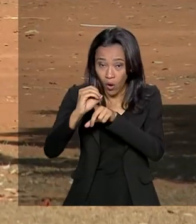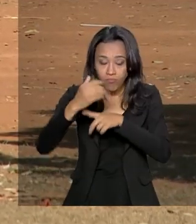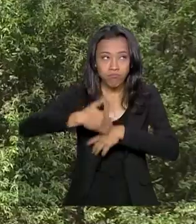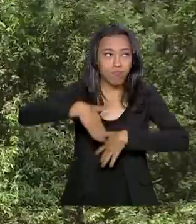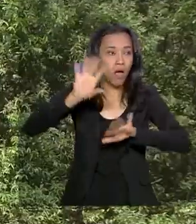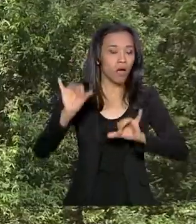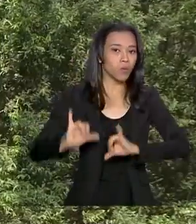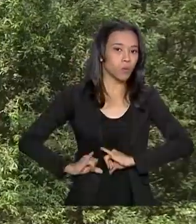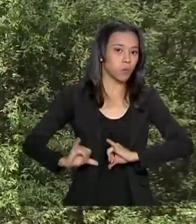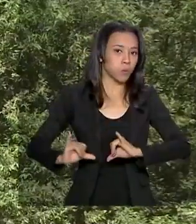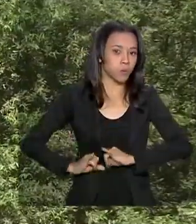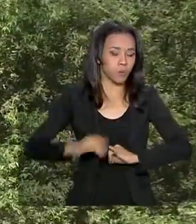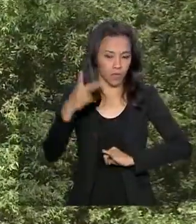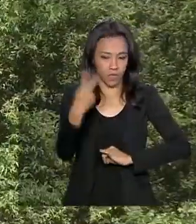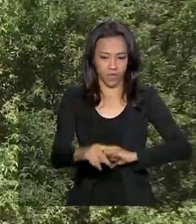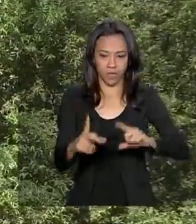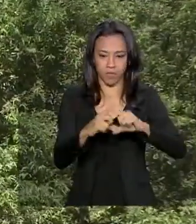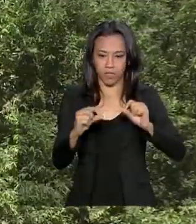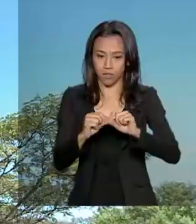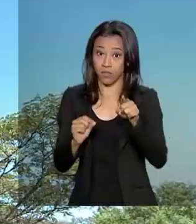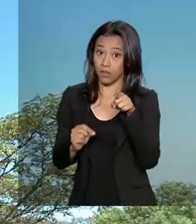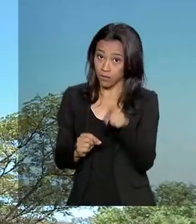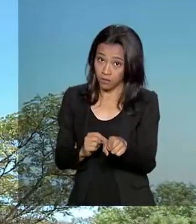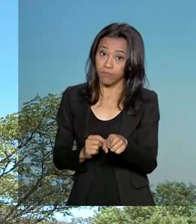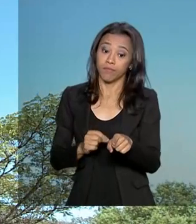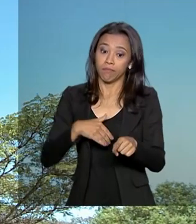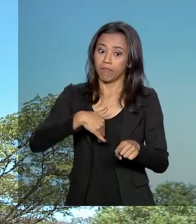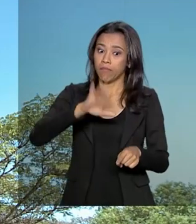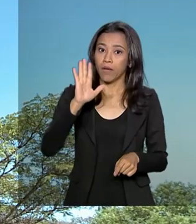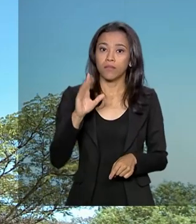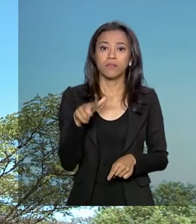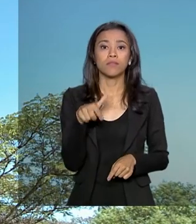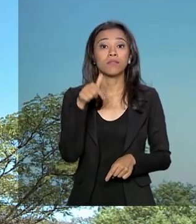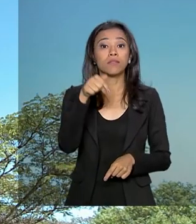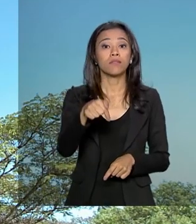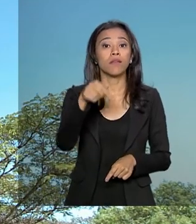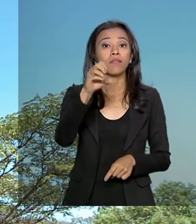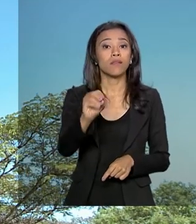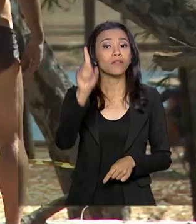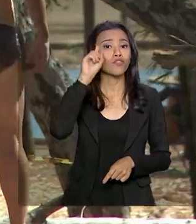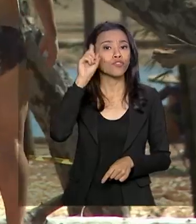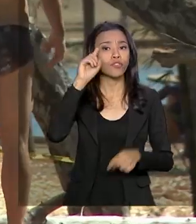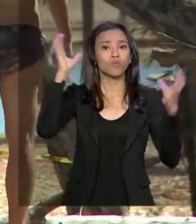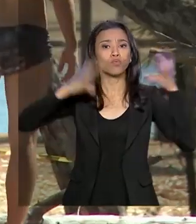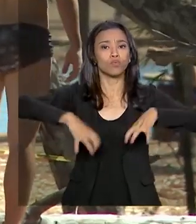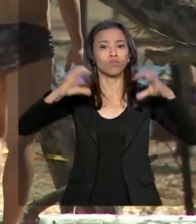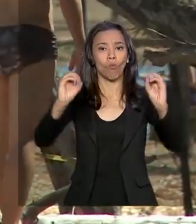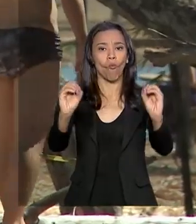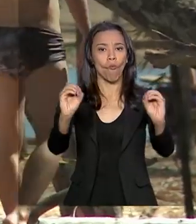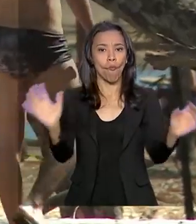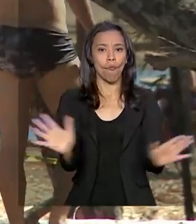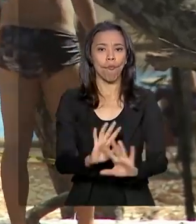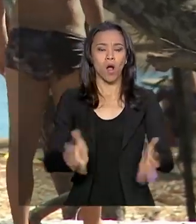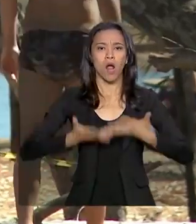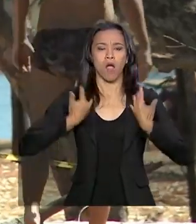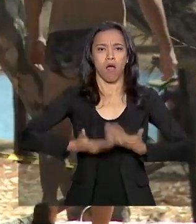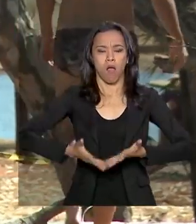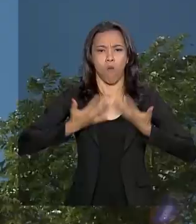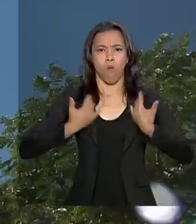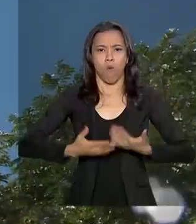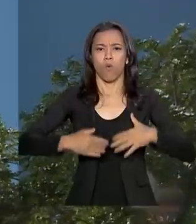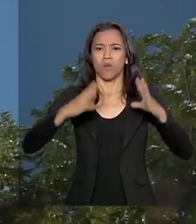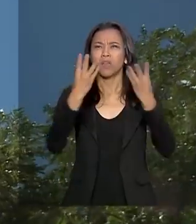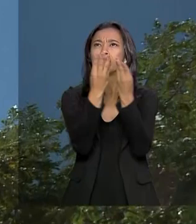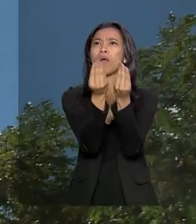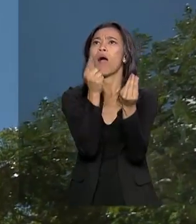castigada. No Distrito Federal, por exemplo, são mais de 70 dias de seca. O calor e a baixa umidade do